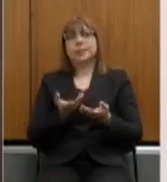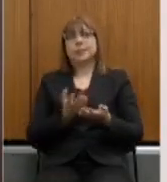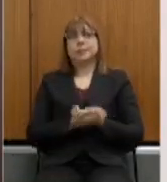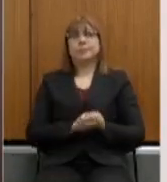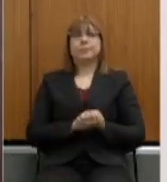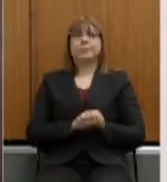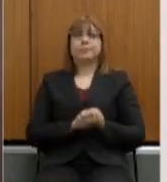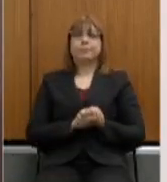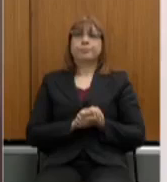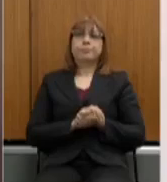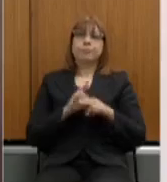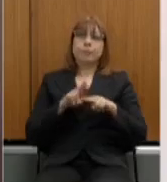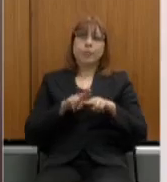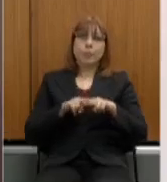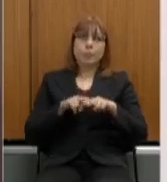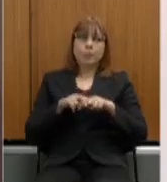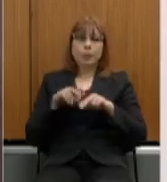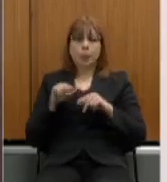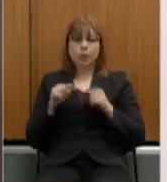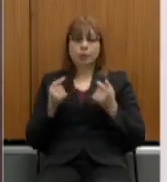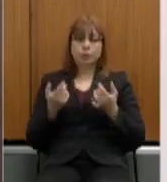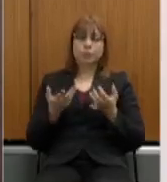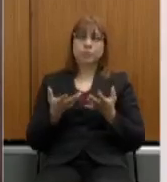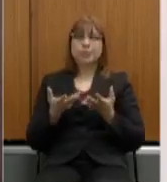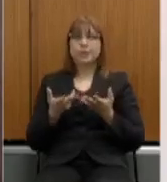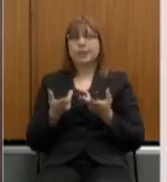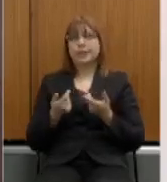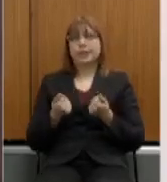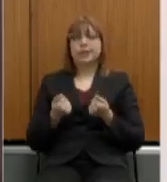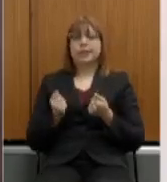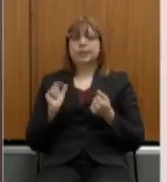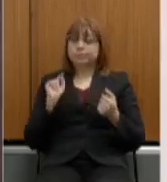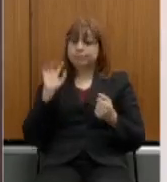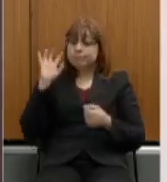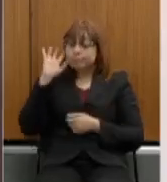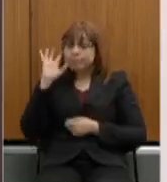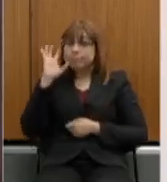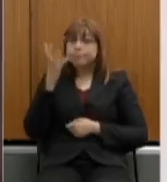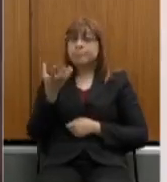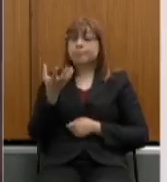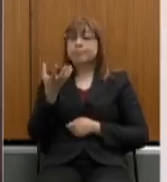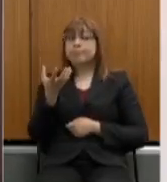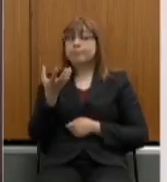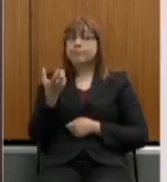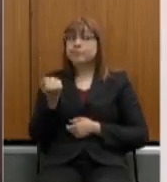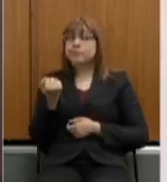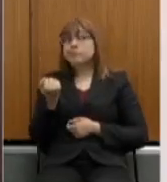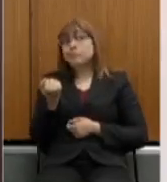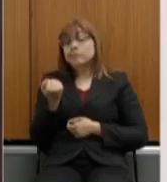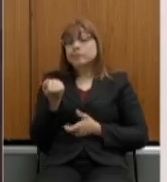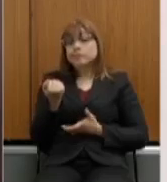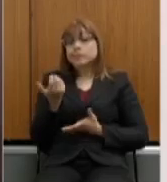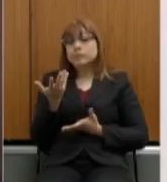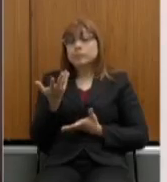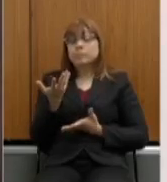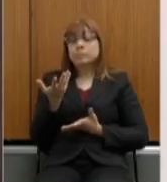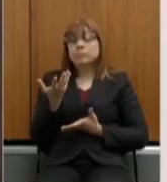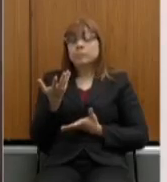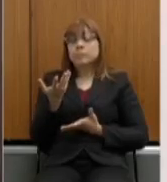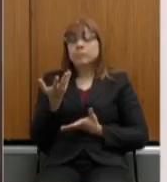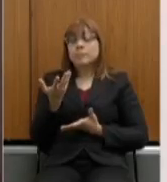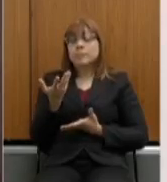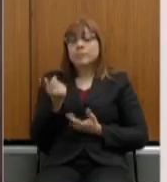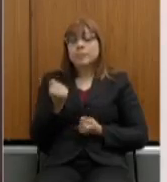diante desse grande impasse, a decisão foi de que, na primeira